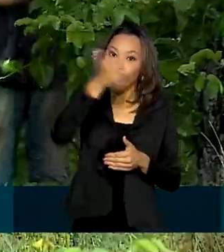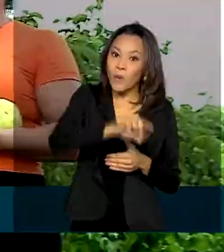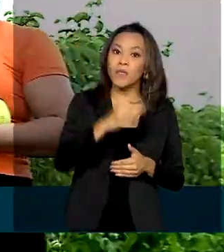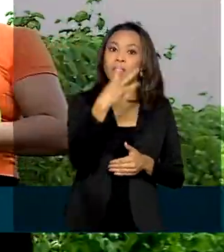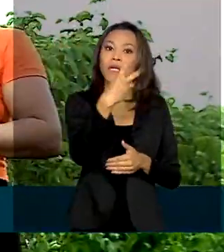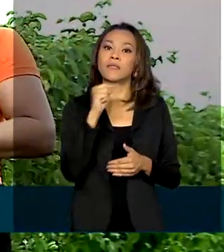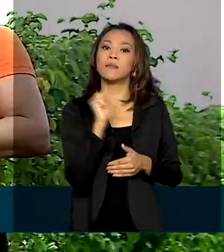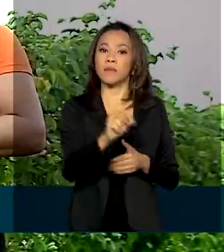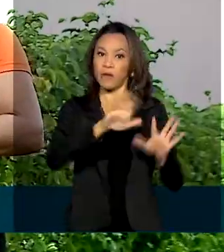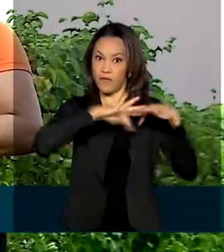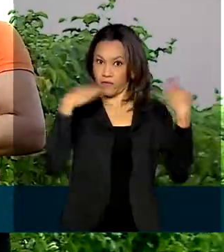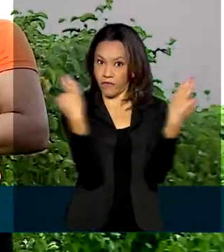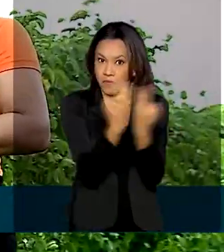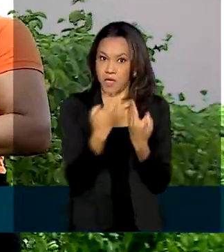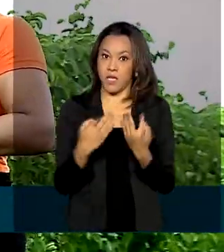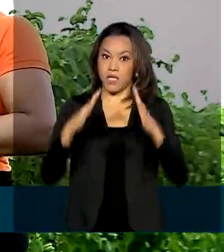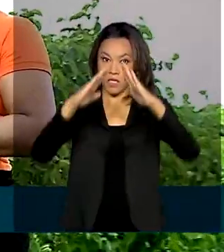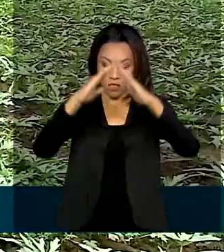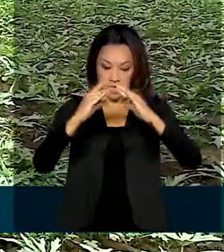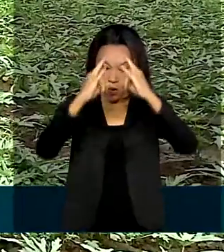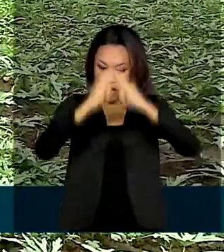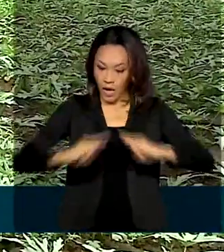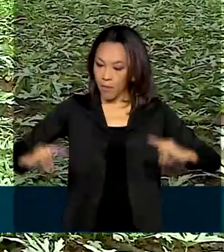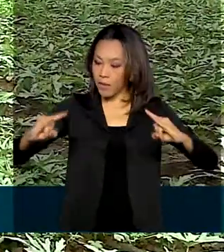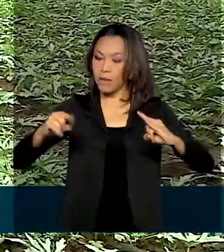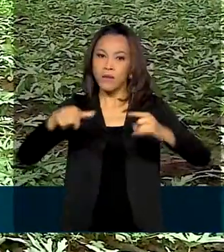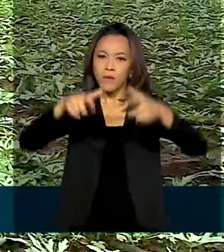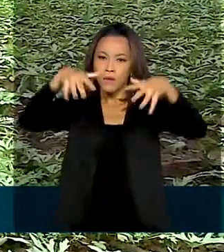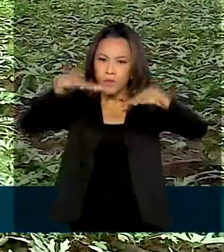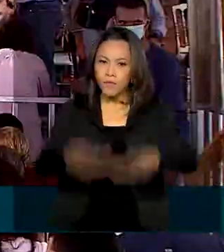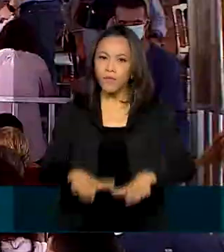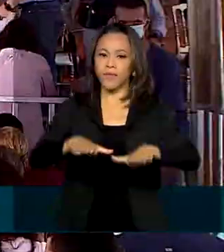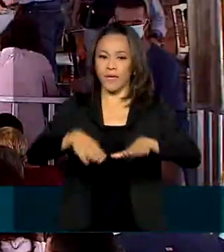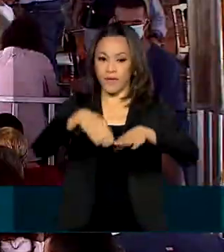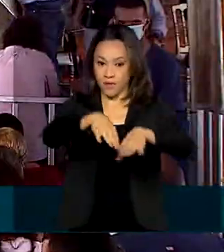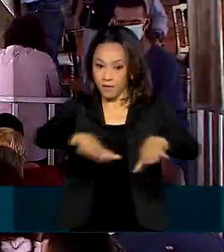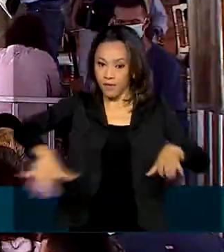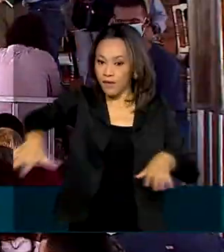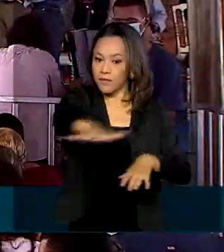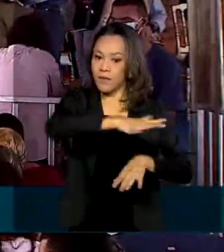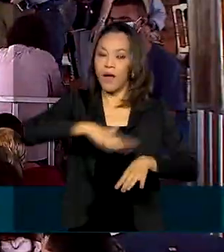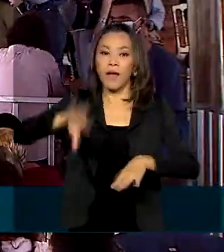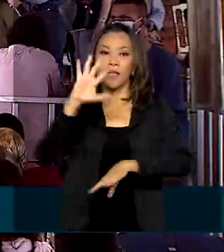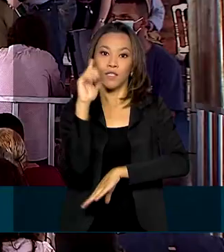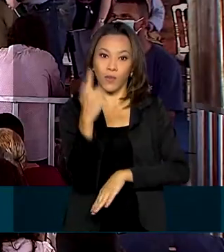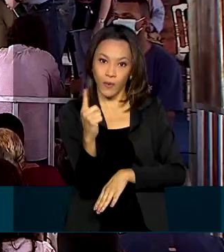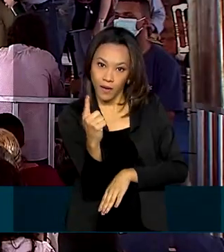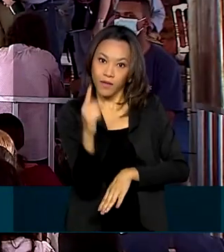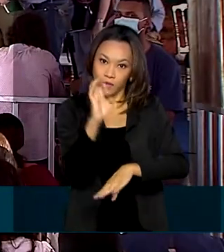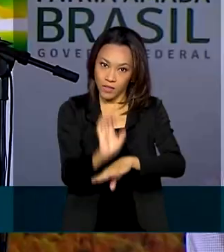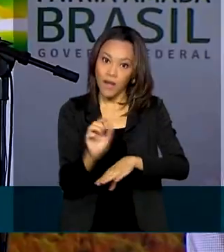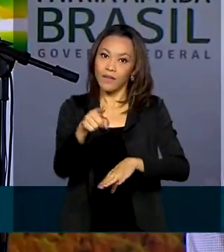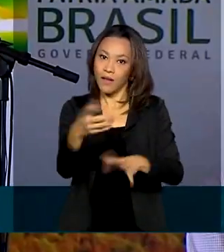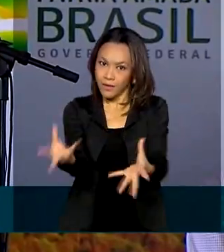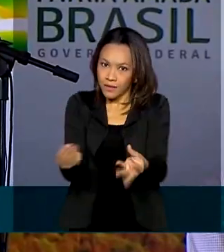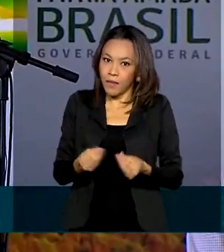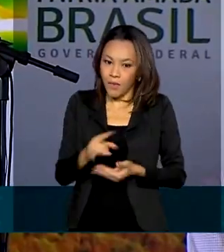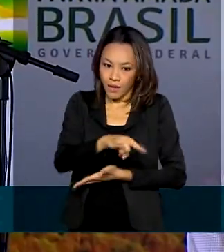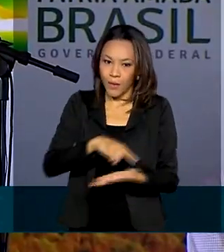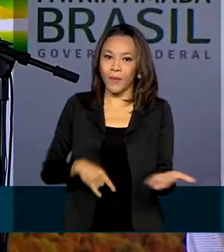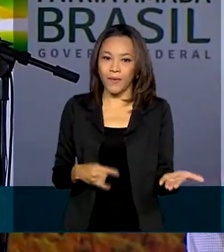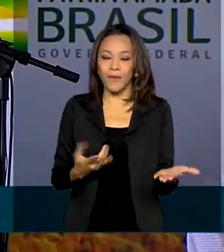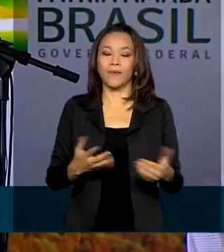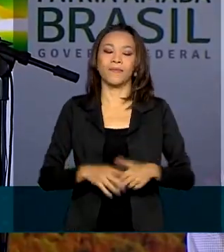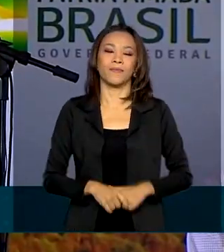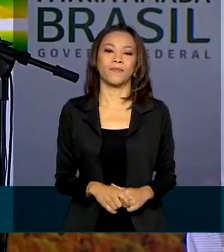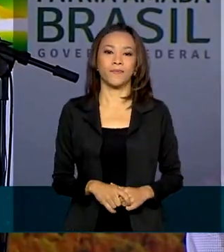57 assentamentos da reforma agrária, localizados em Goiás, receberam documentos de propriedade rural. Não existe